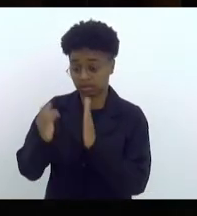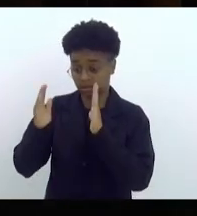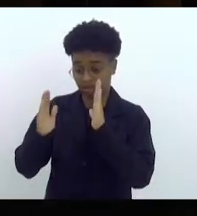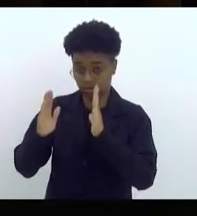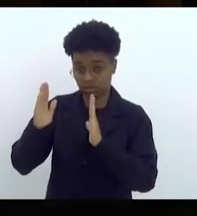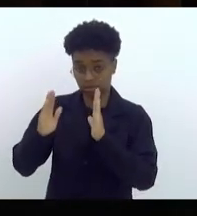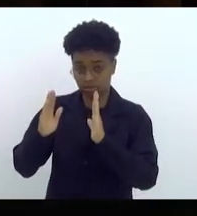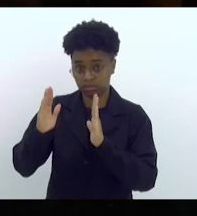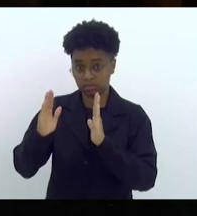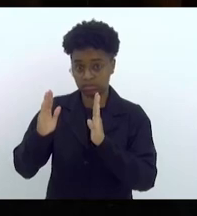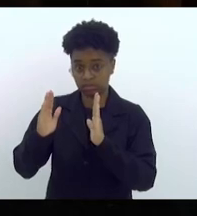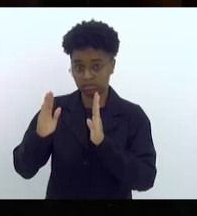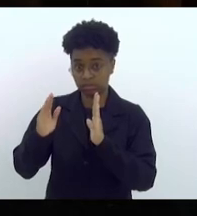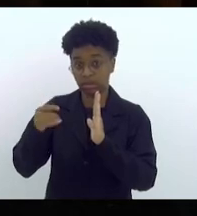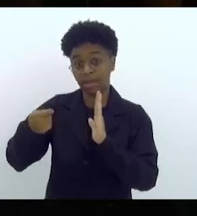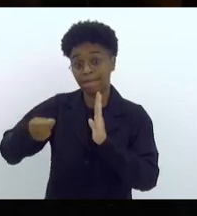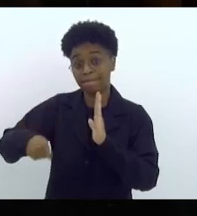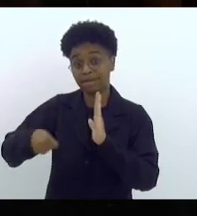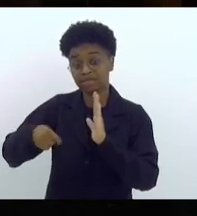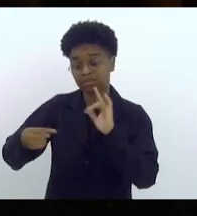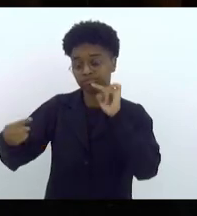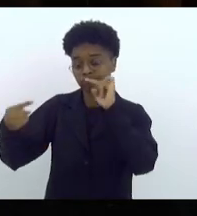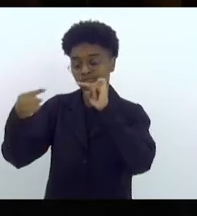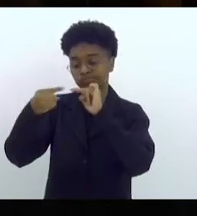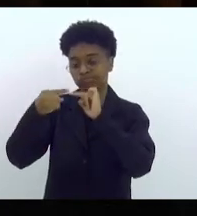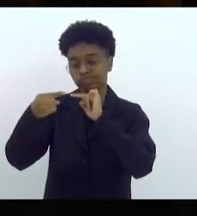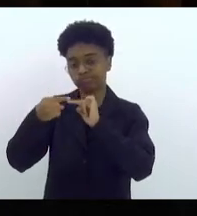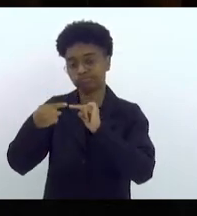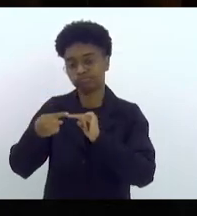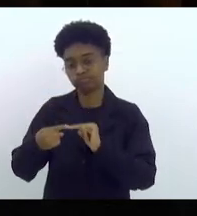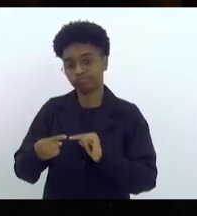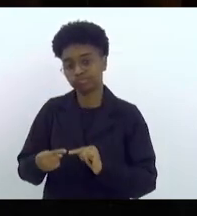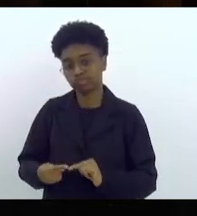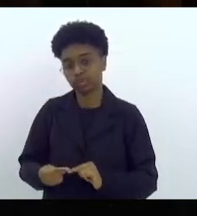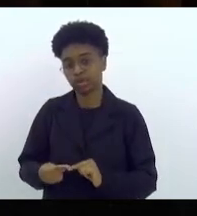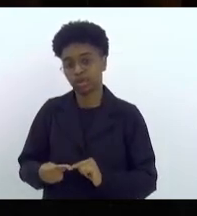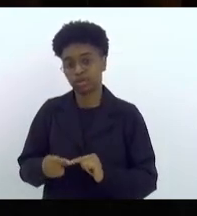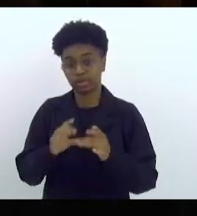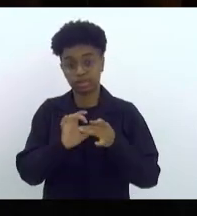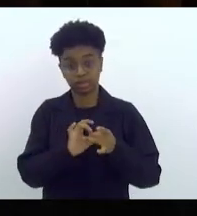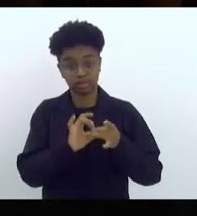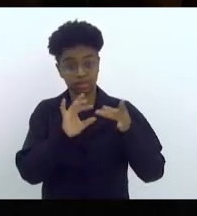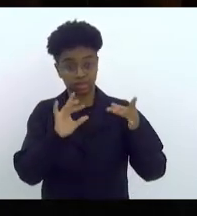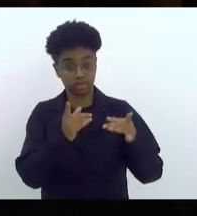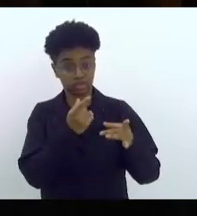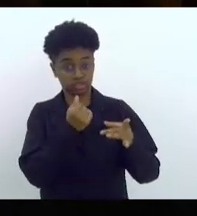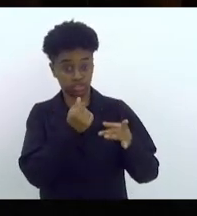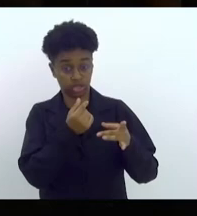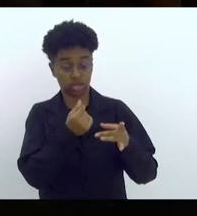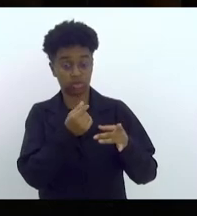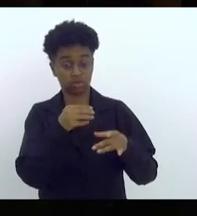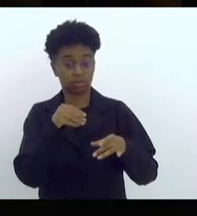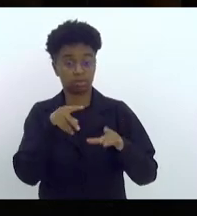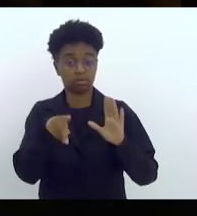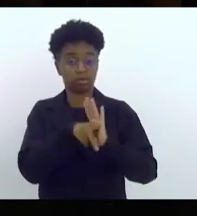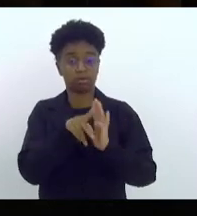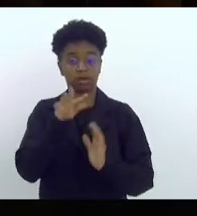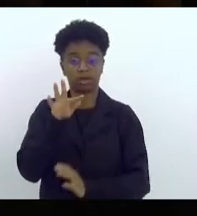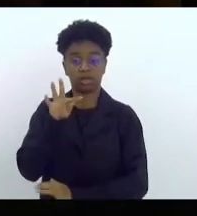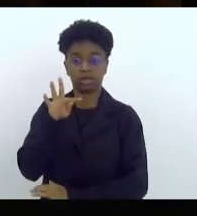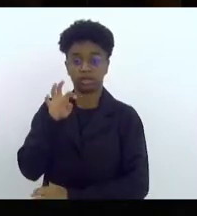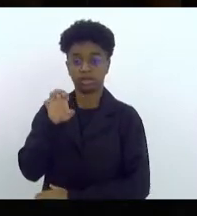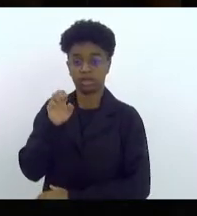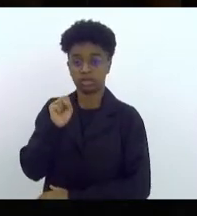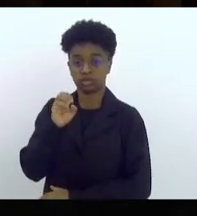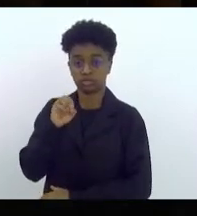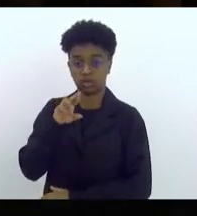teria que ter a sua correspondência na disponibilidade de caixa do tesouro. O que